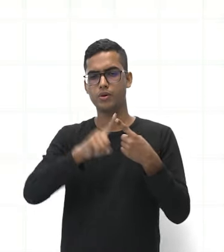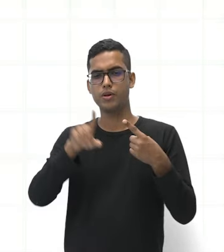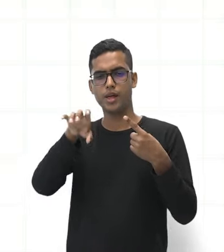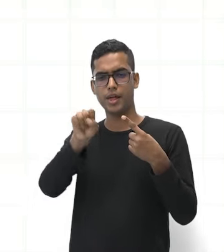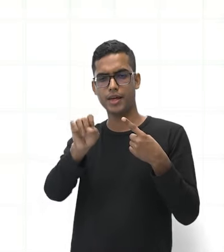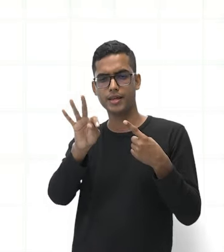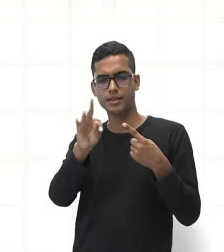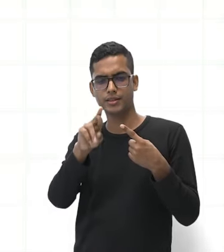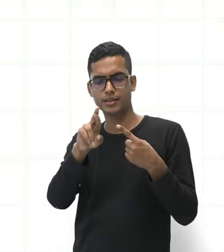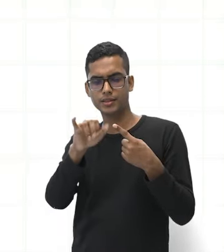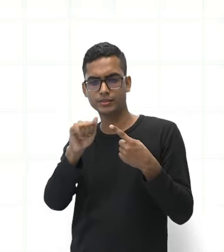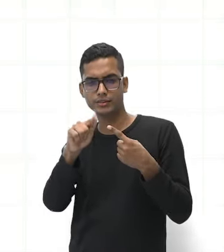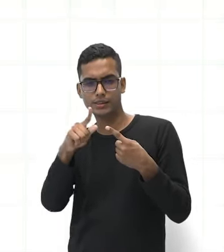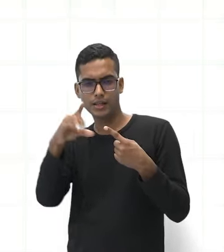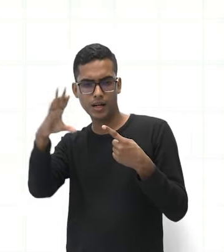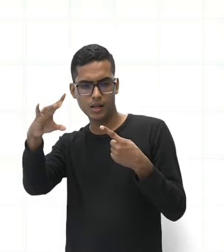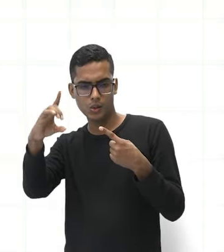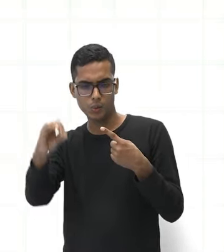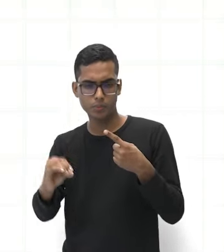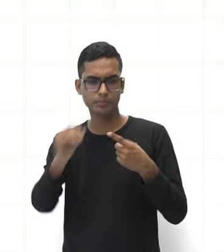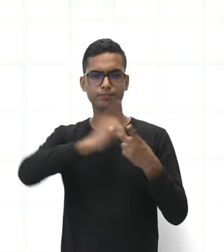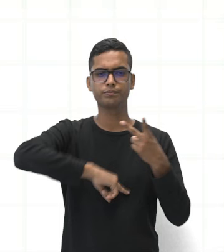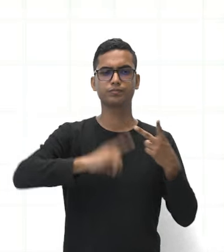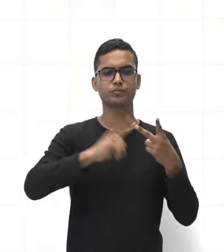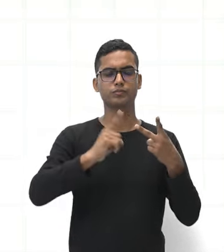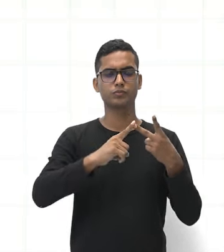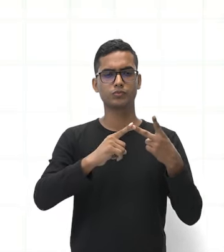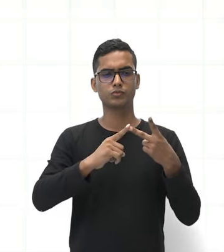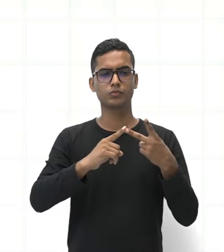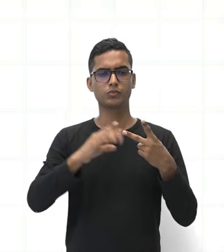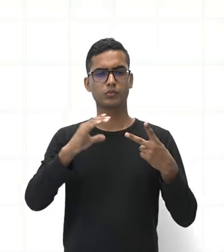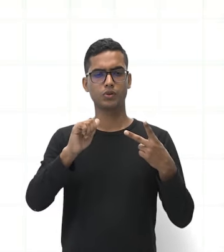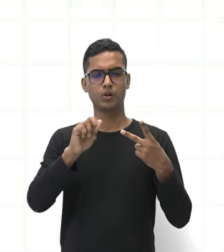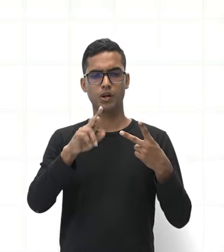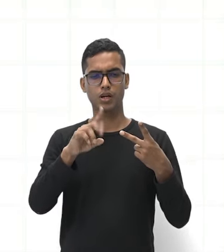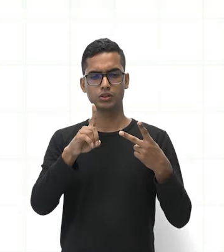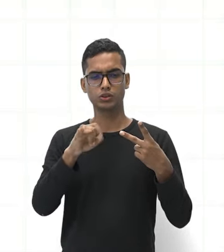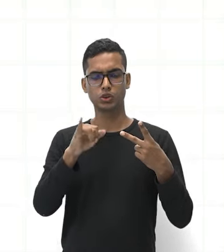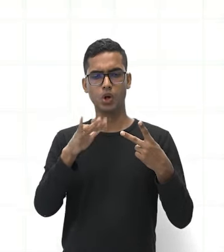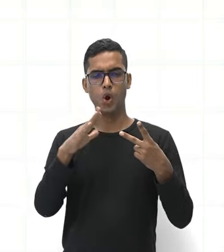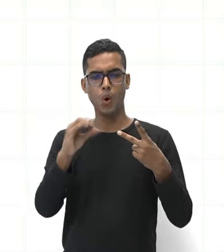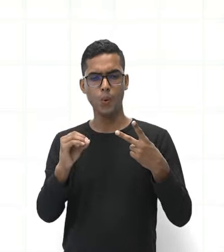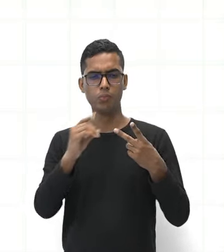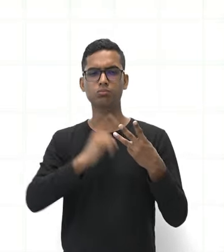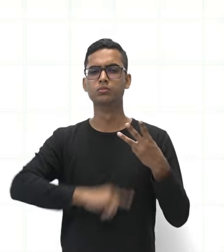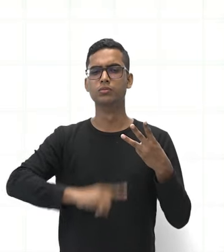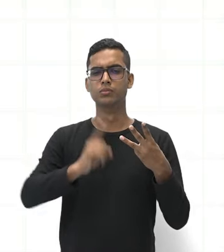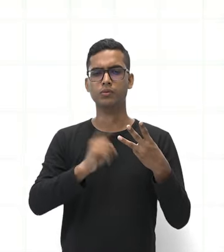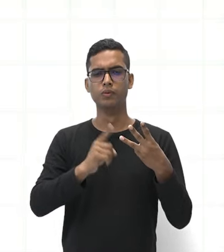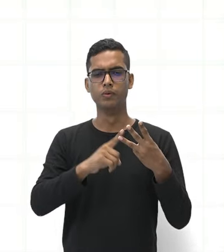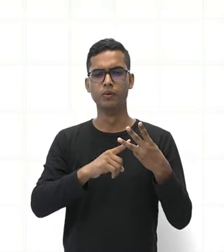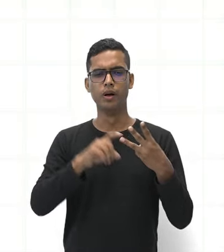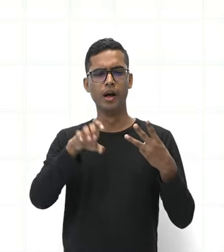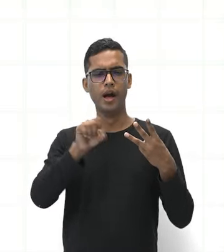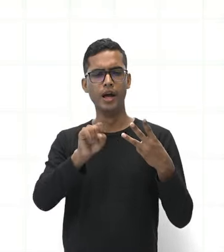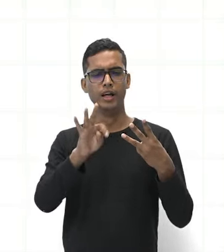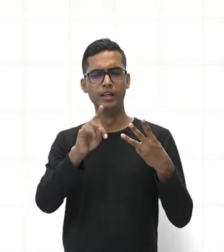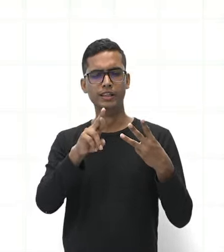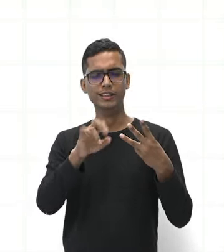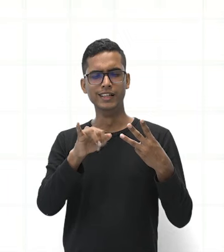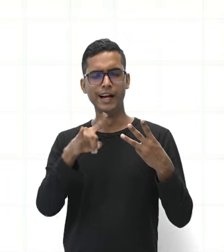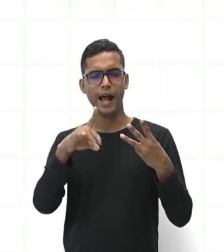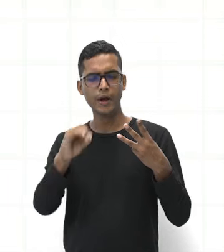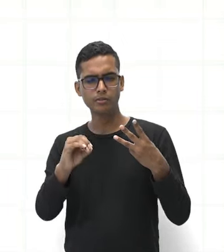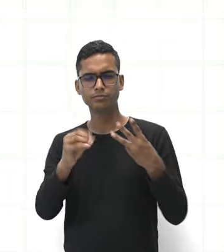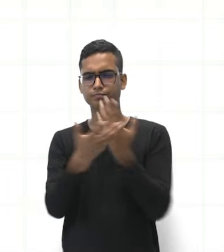O músculo estriado cardíaco, certo? Ele tem esse